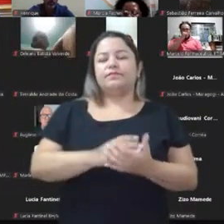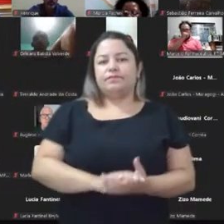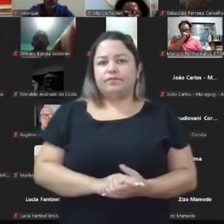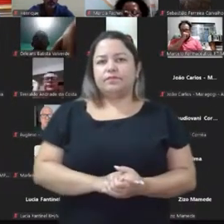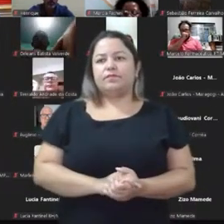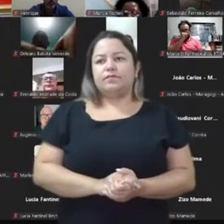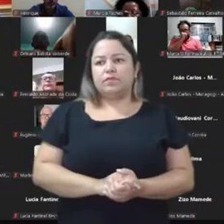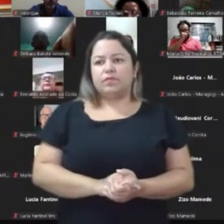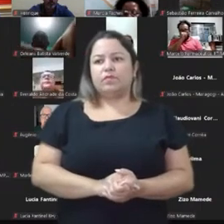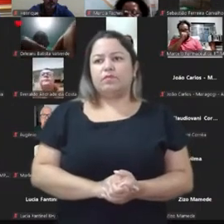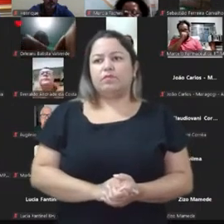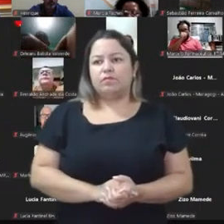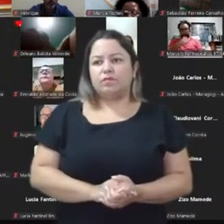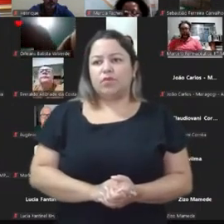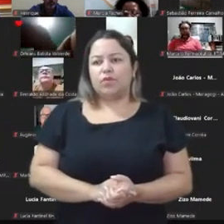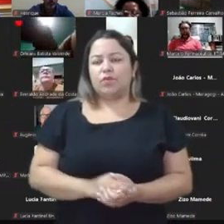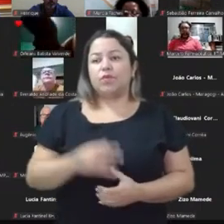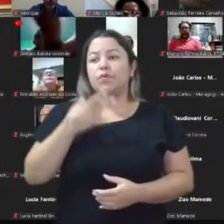Como é que fala?